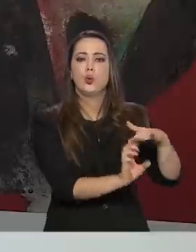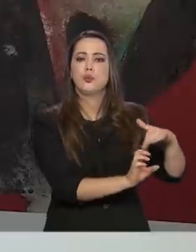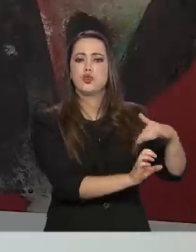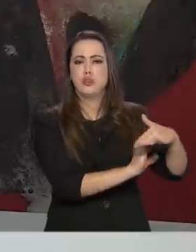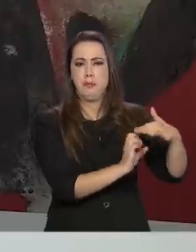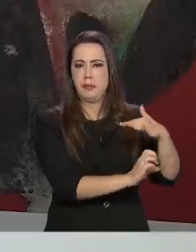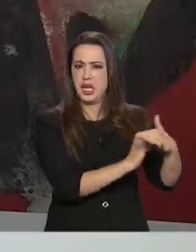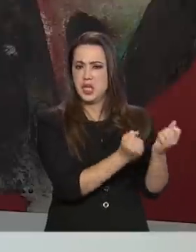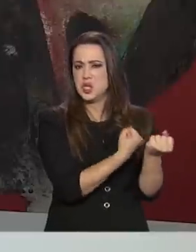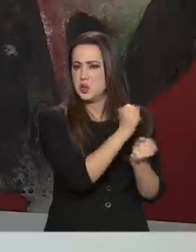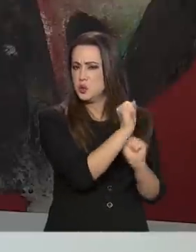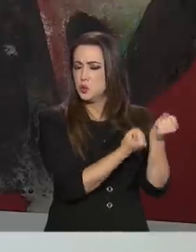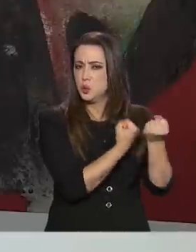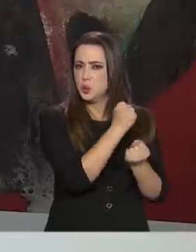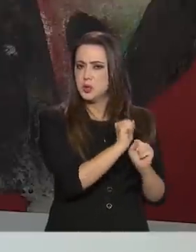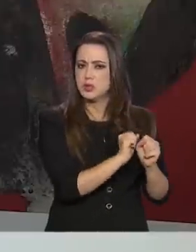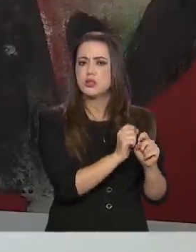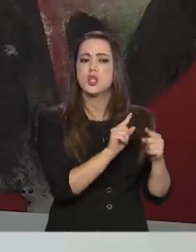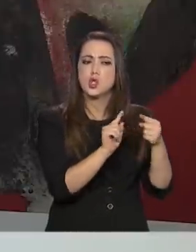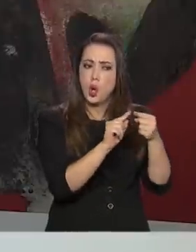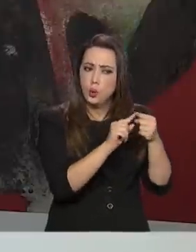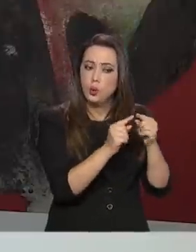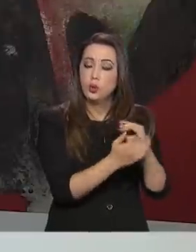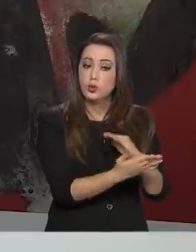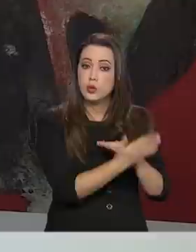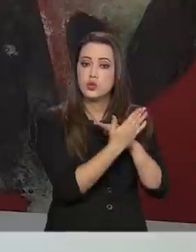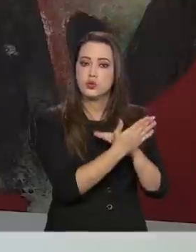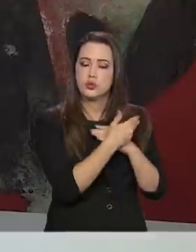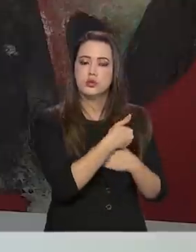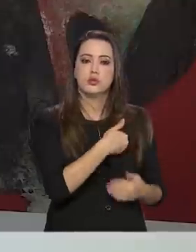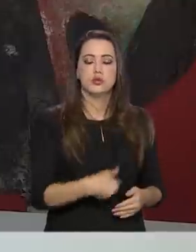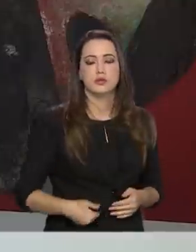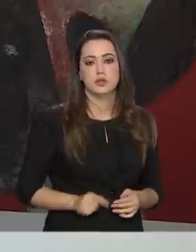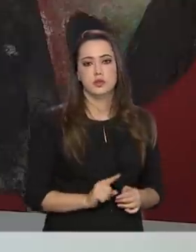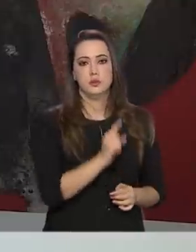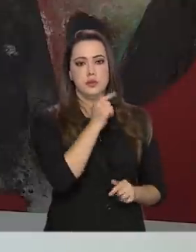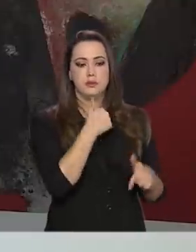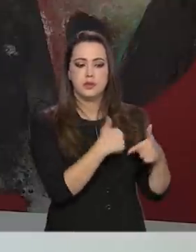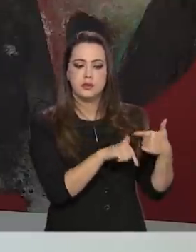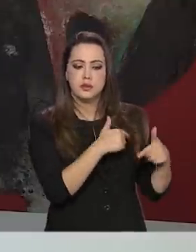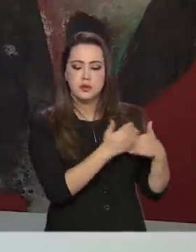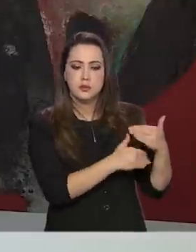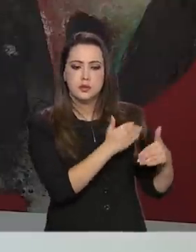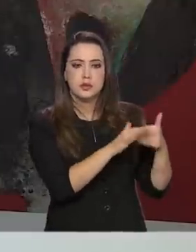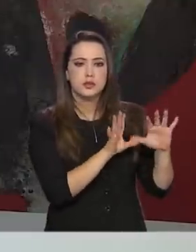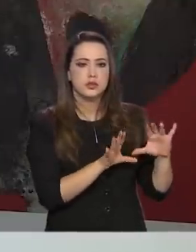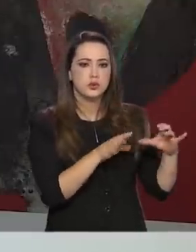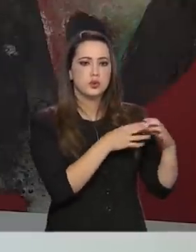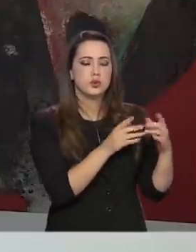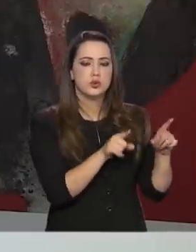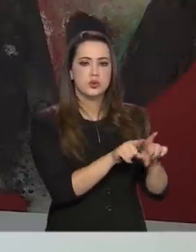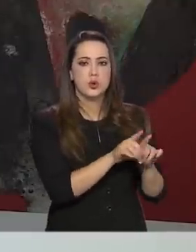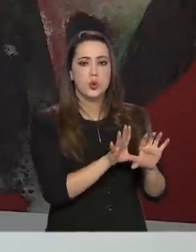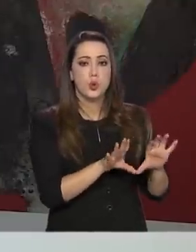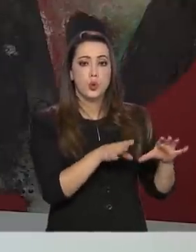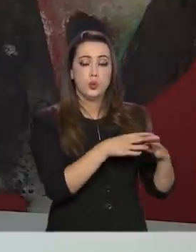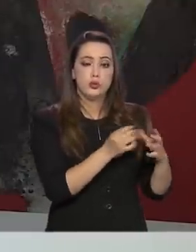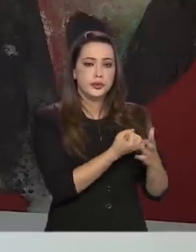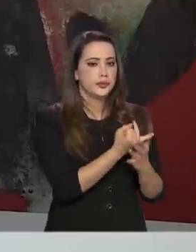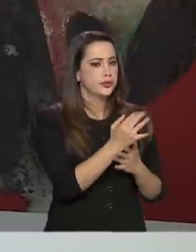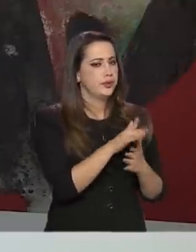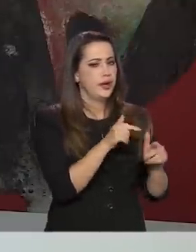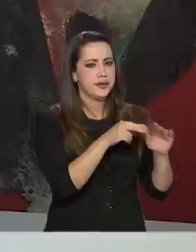as ideias do governo. Esse primeiro passo, nós temos vários blocos. Esse primeiro bloco é um bloco